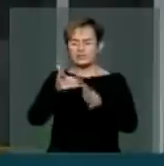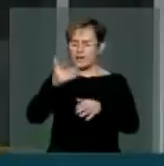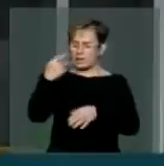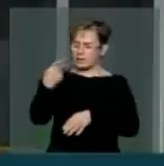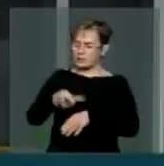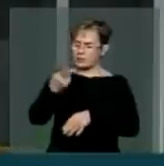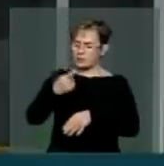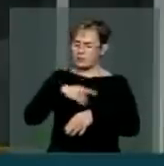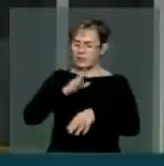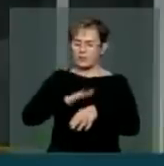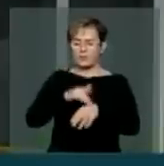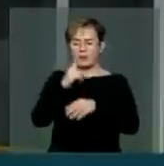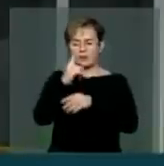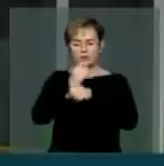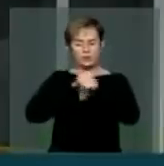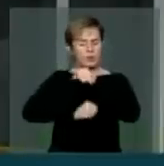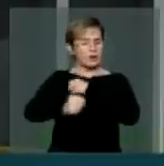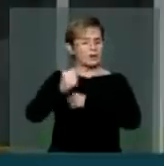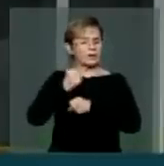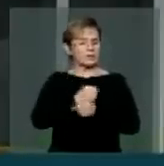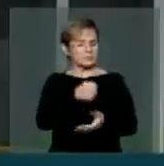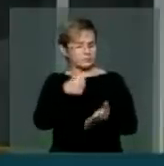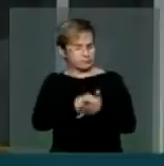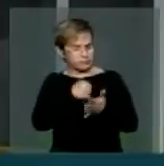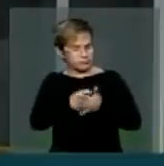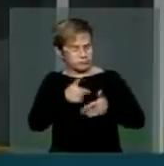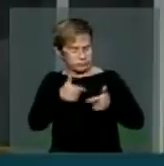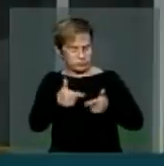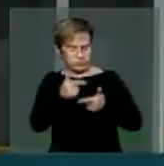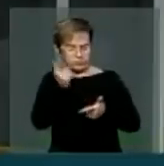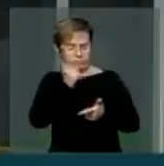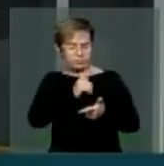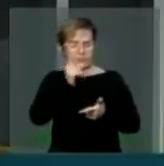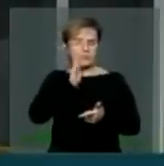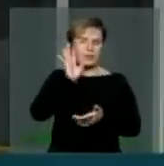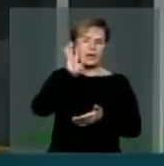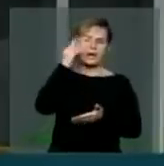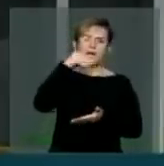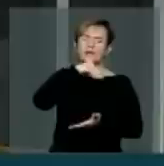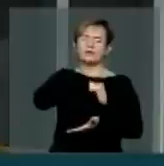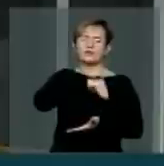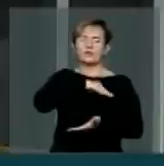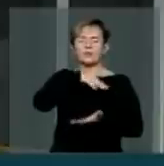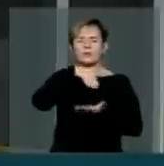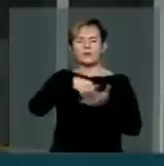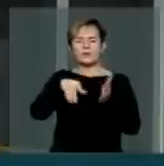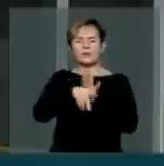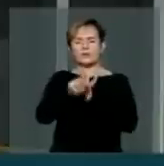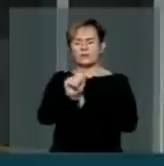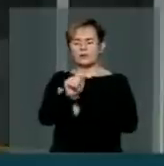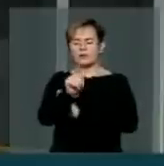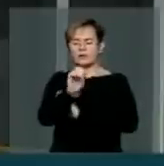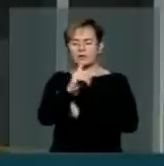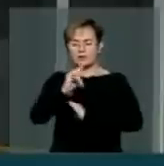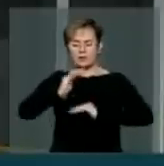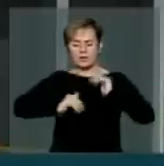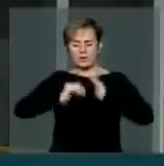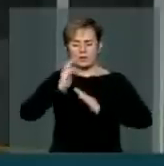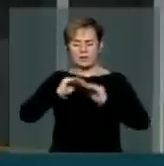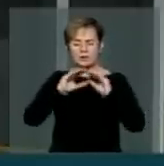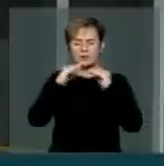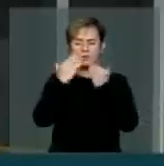nessa peleja para fixar o piso nacional para os agentes comunitários de saúde.